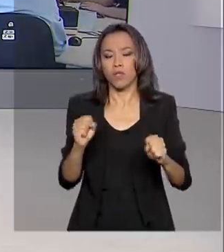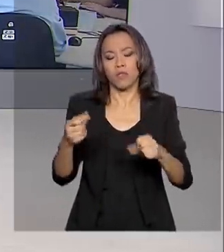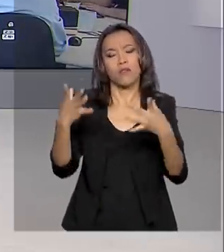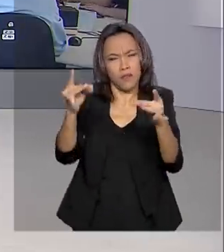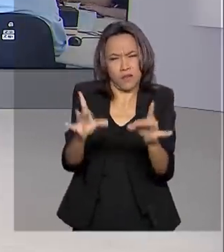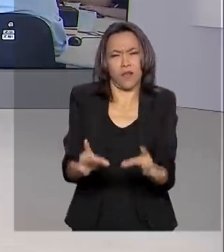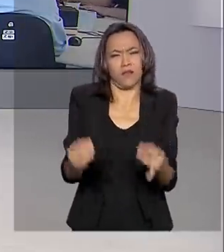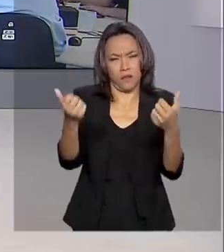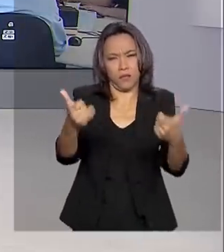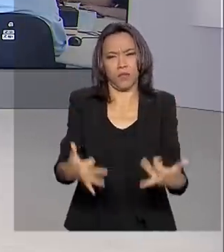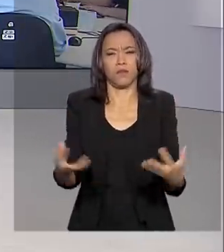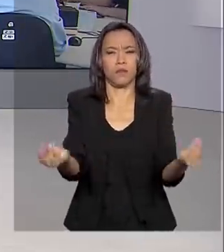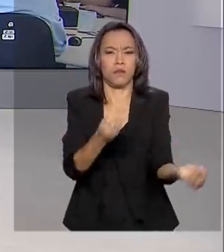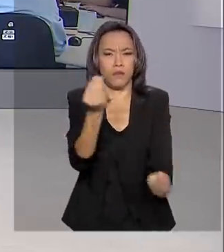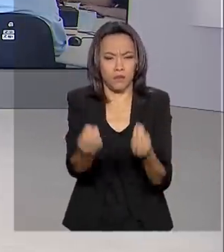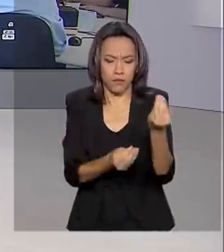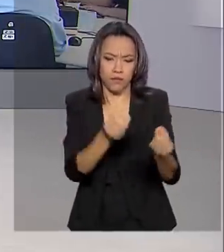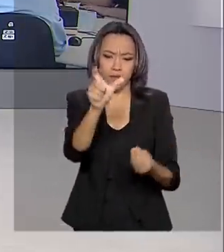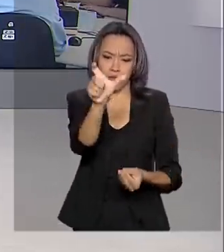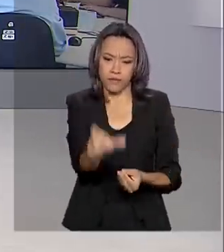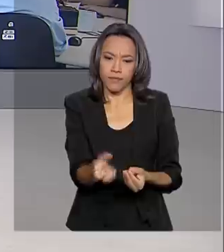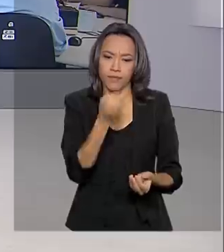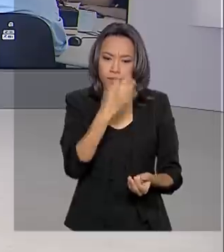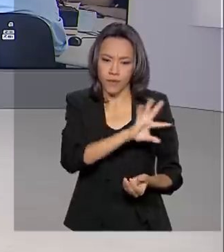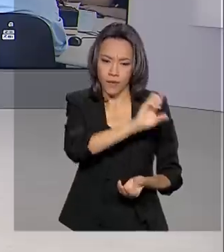detalhes para a gente. Olá, Tiago. Bom dia para você.